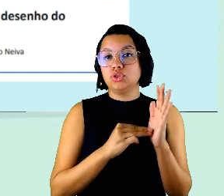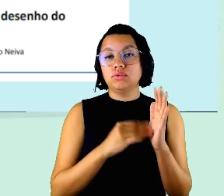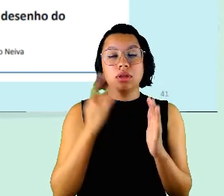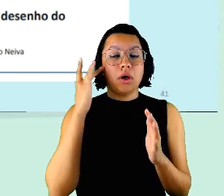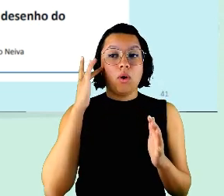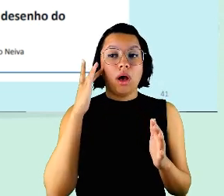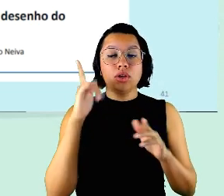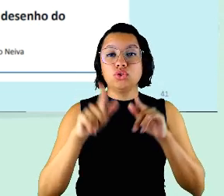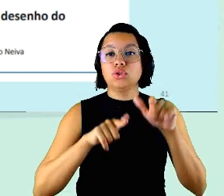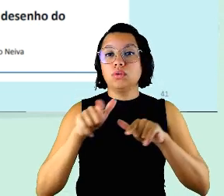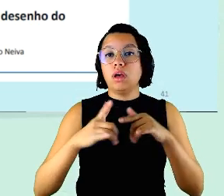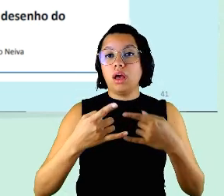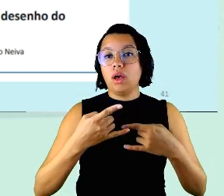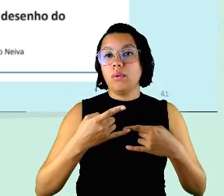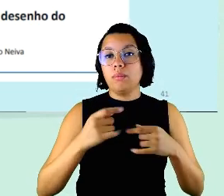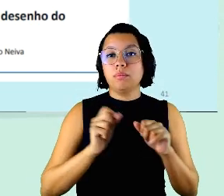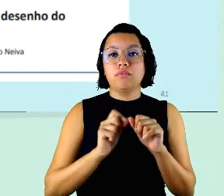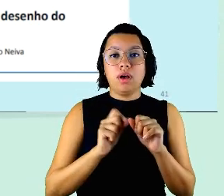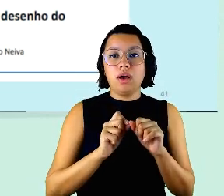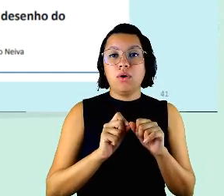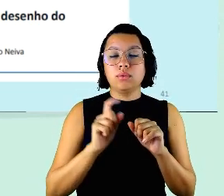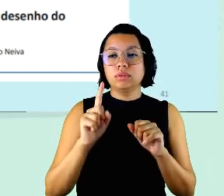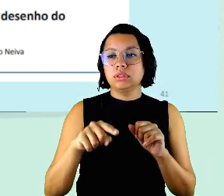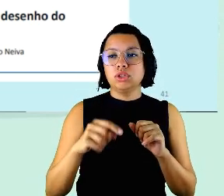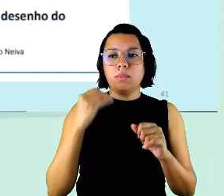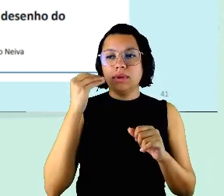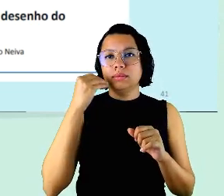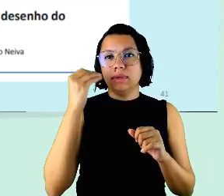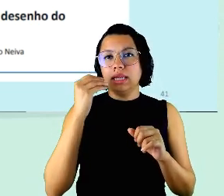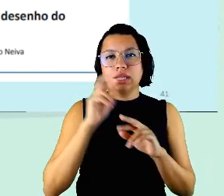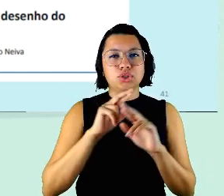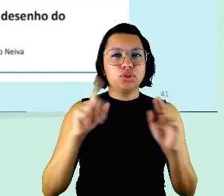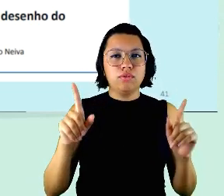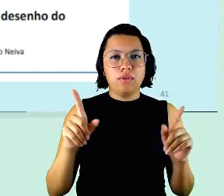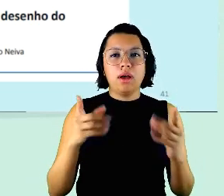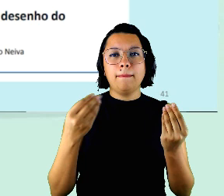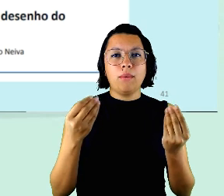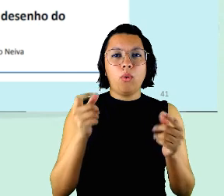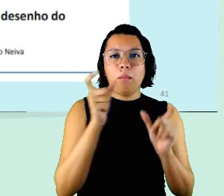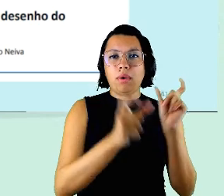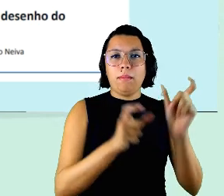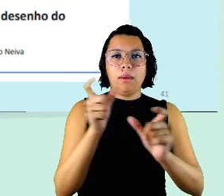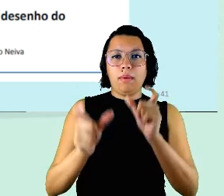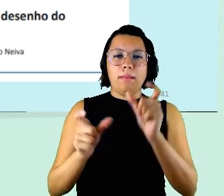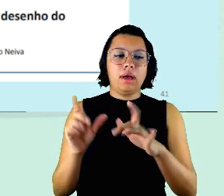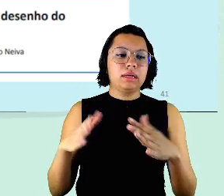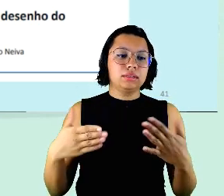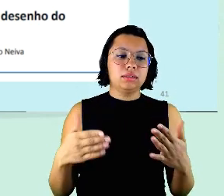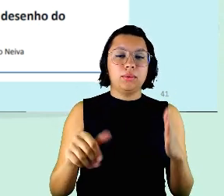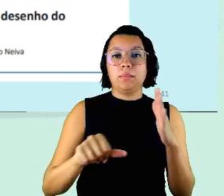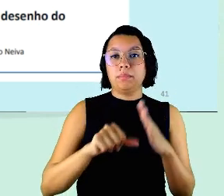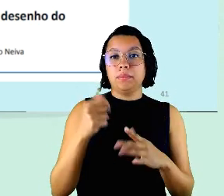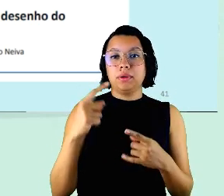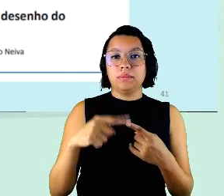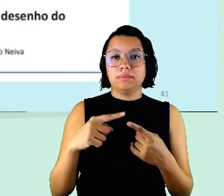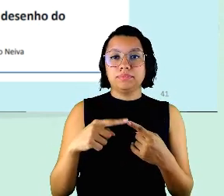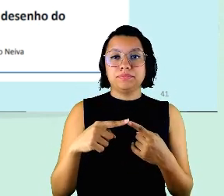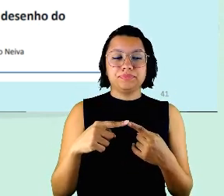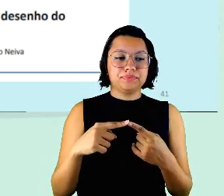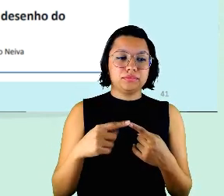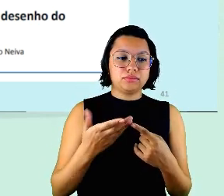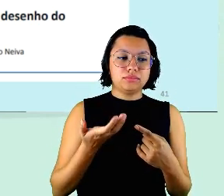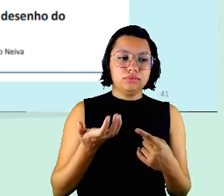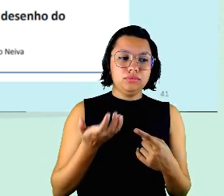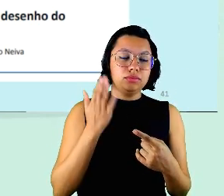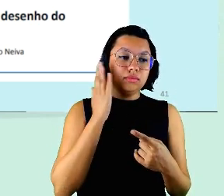teletrabalho faz com que isso seja uma experiência muito diferente para cada um de nós então primeiro até gostaria de saber se